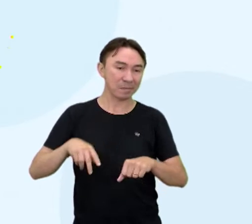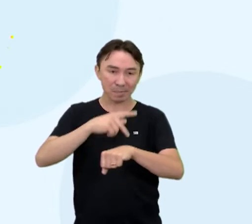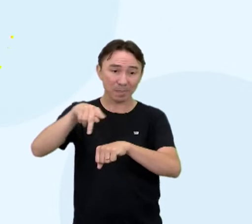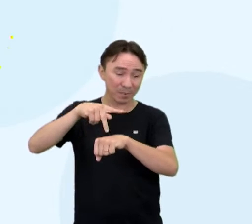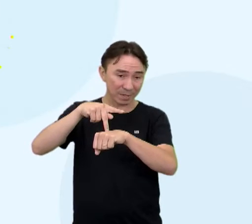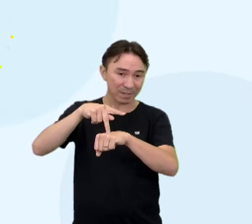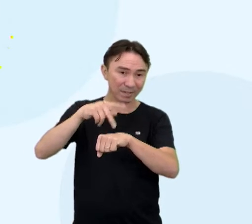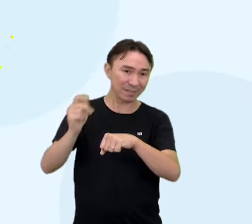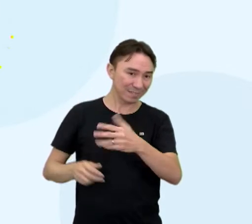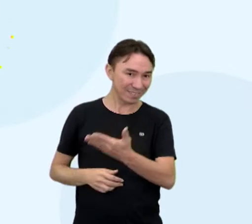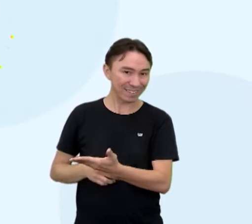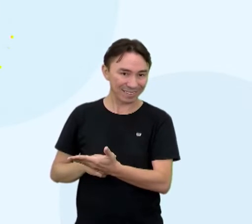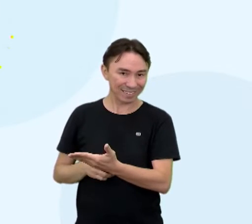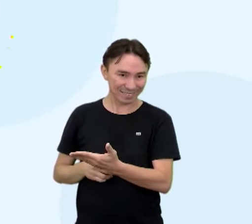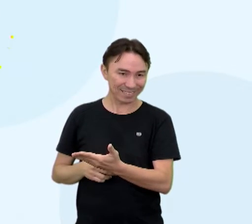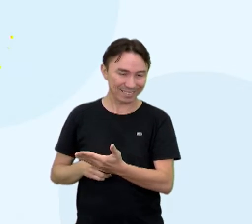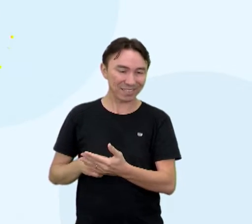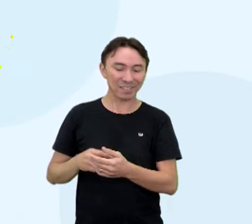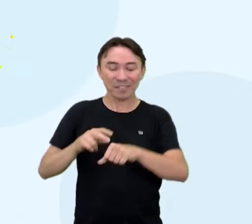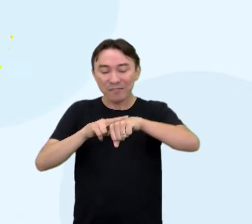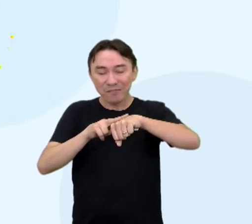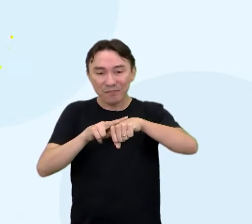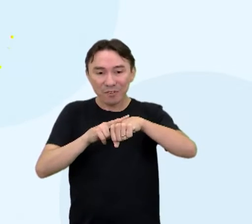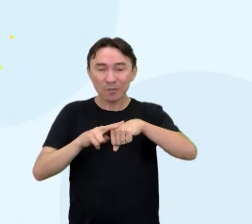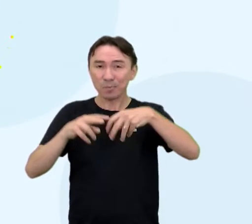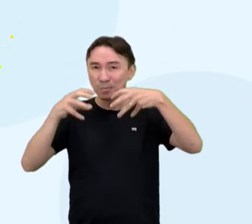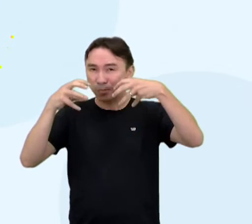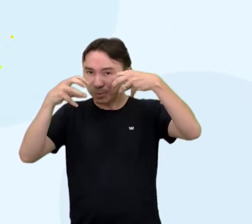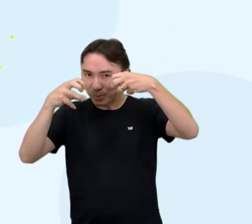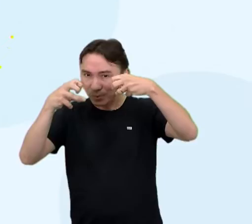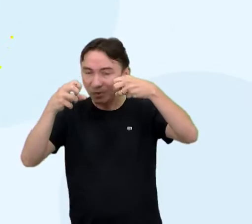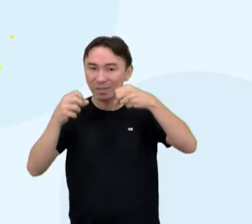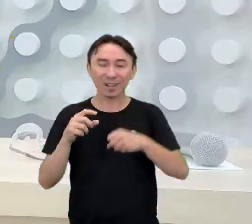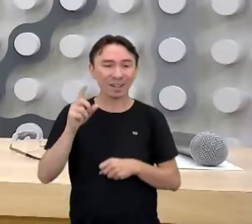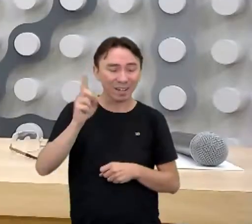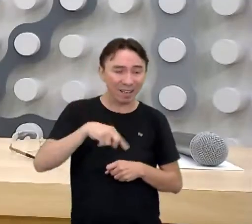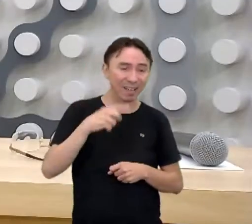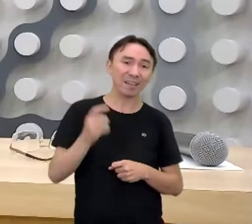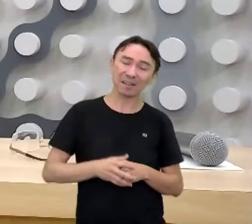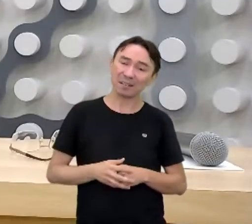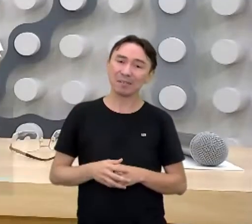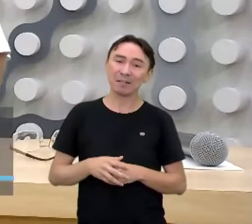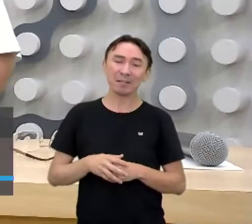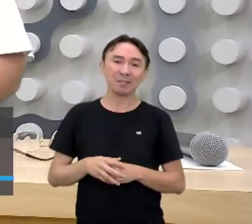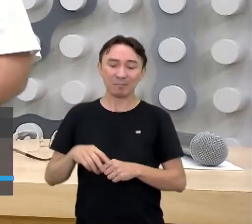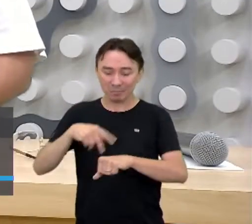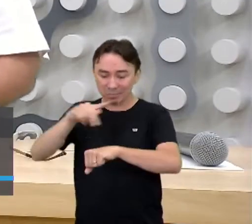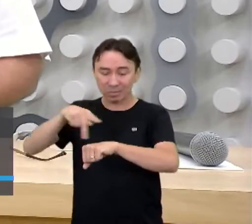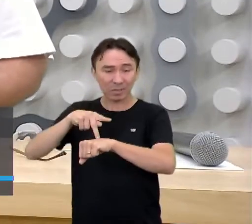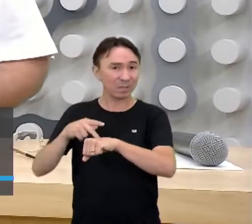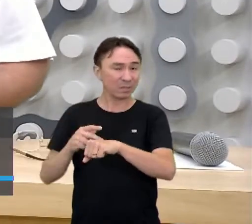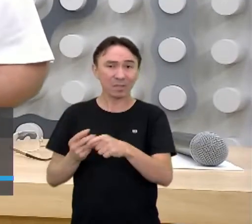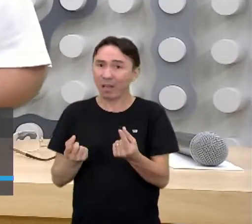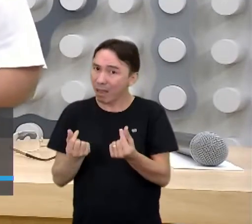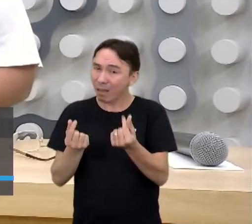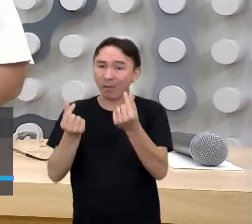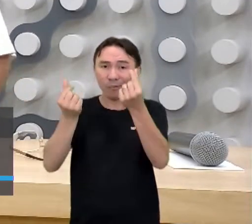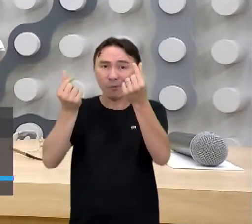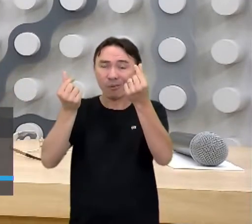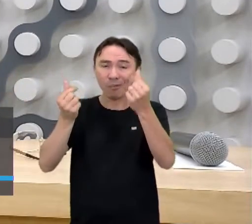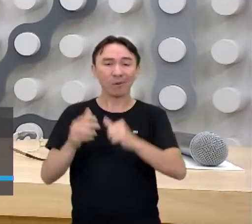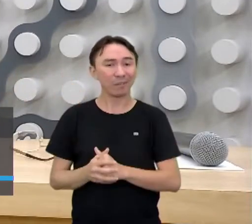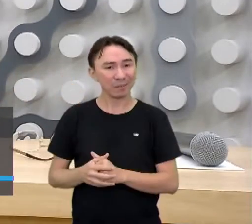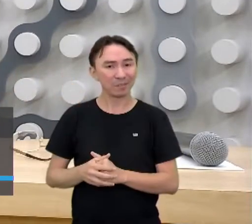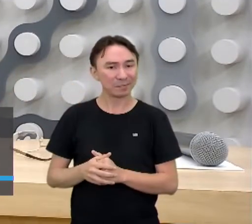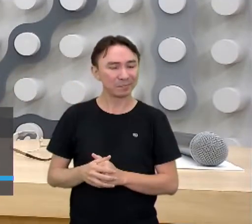são países desenvolvidos, né? E por que que eu falo que não é coincidência? Porque nesses países desenvolvidos,